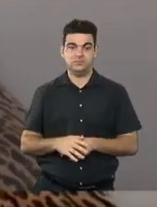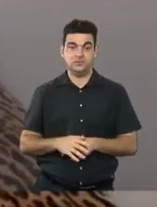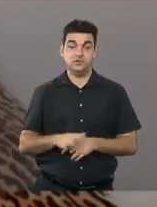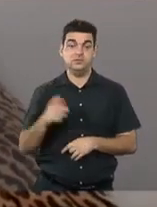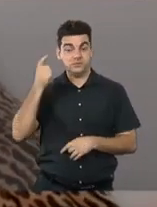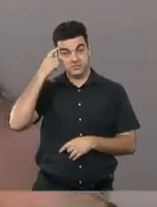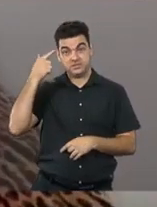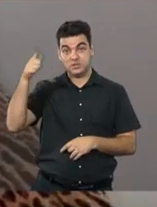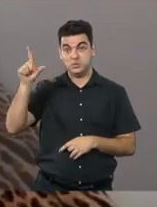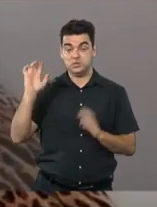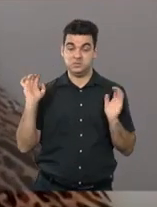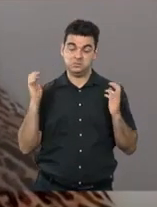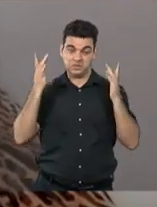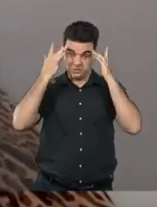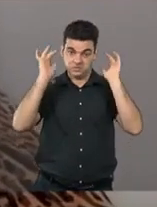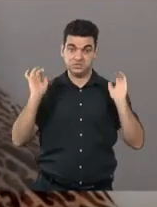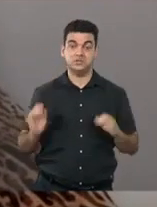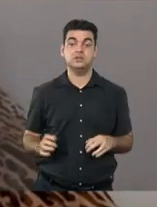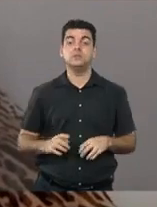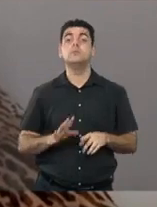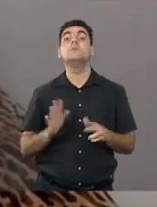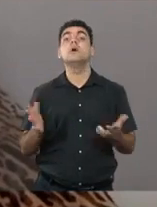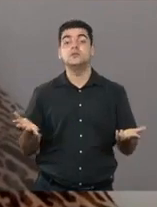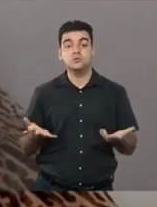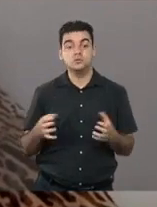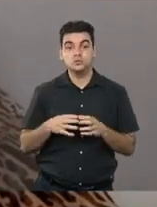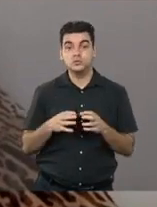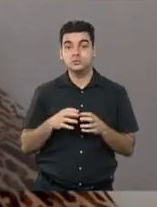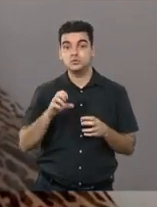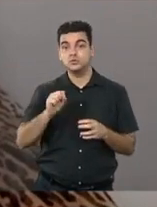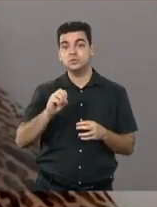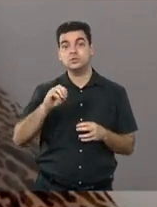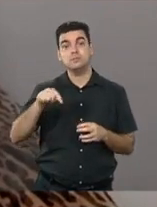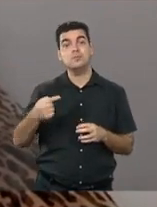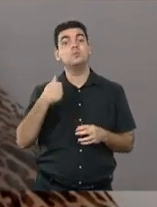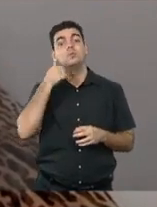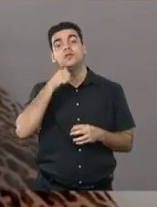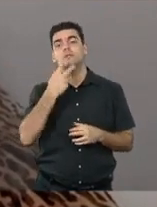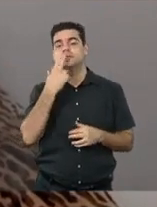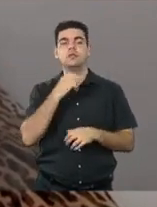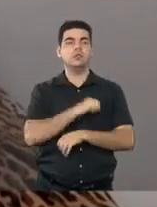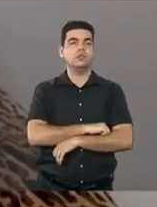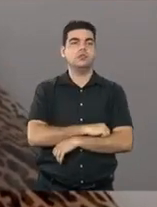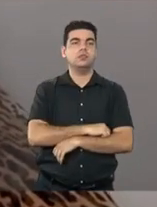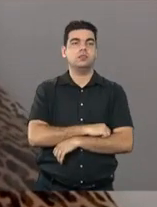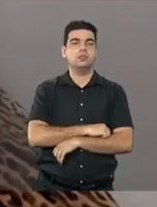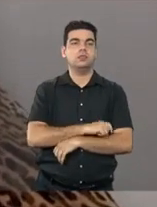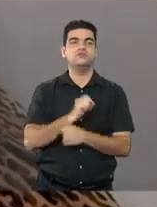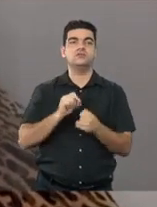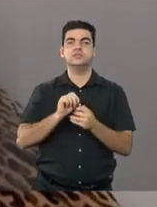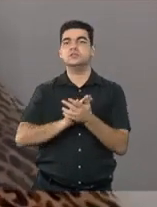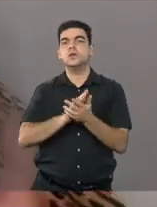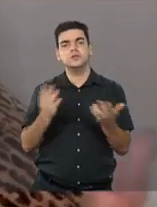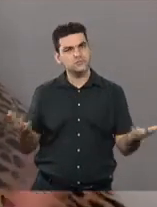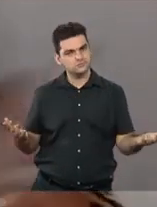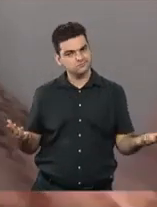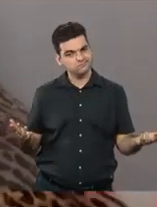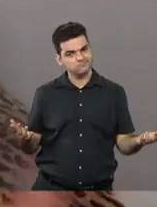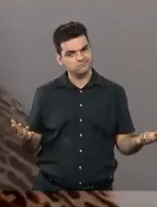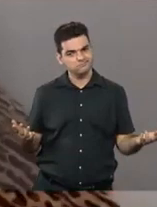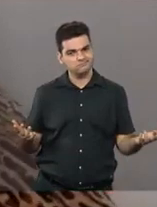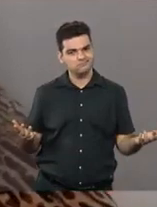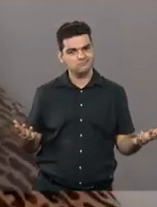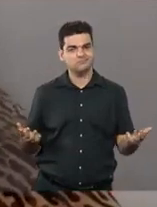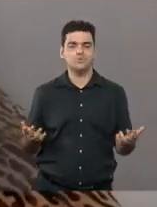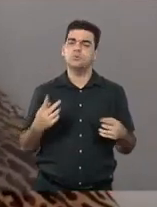me mostrar outra, então como que um grupo de 80 mil mulheres pode ficar de braço cruzado numa coisa desse, então eu acho que por isso